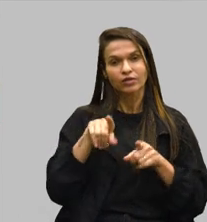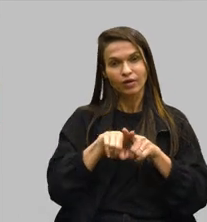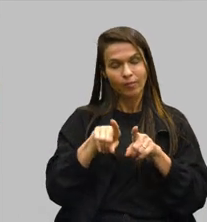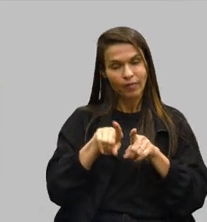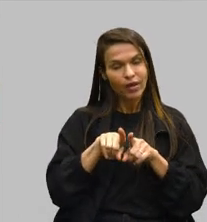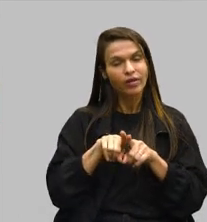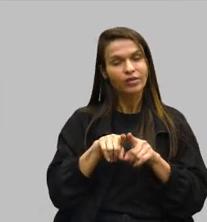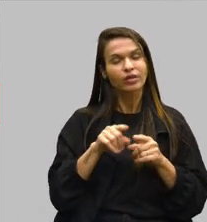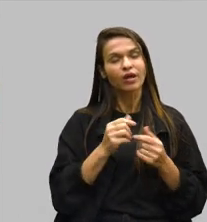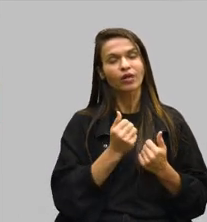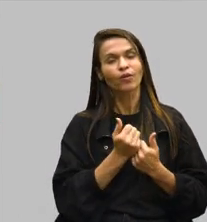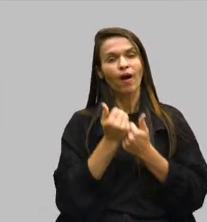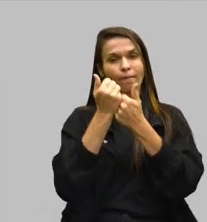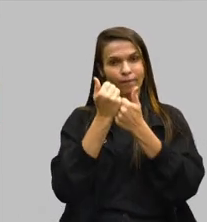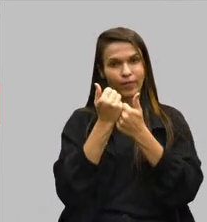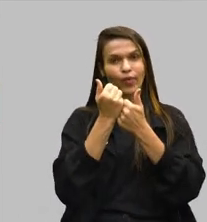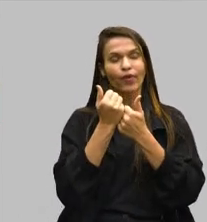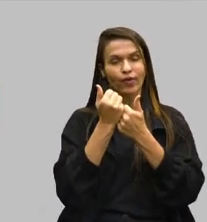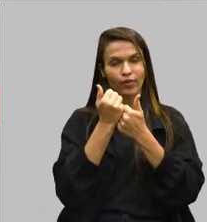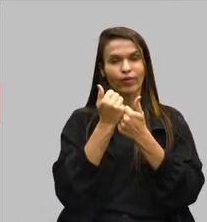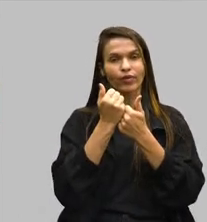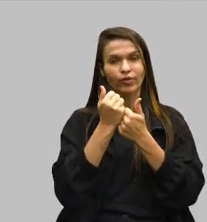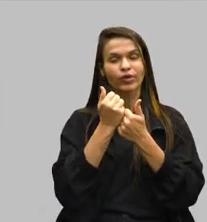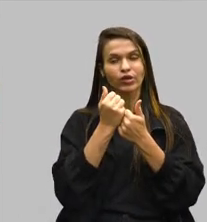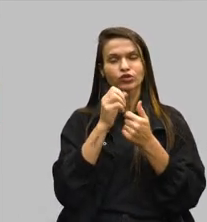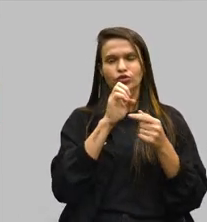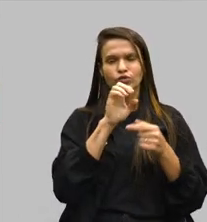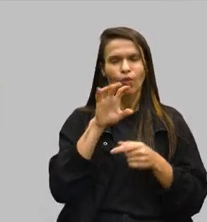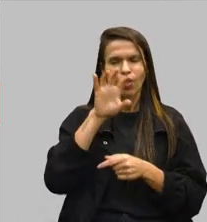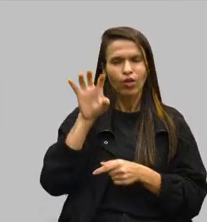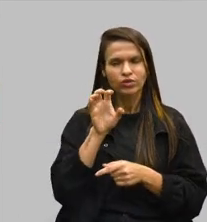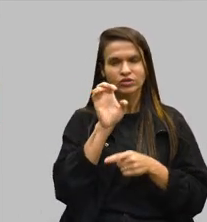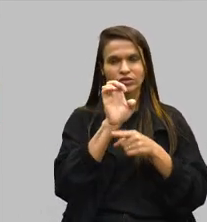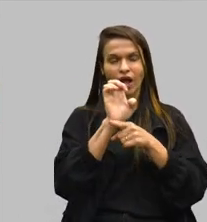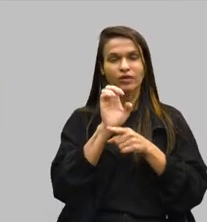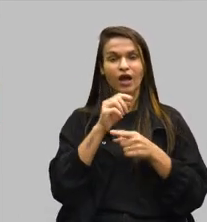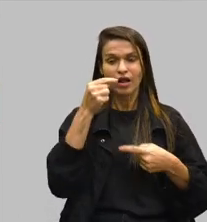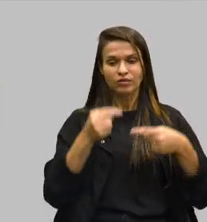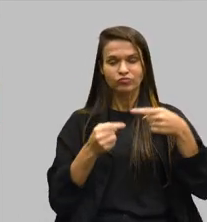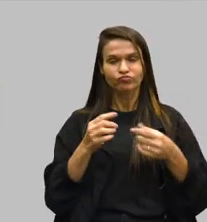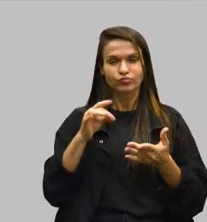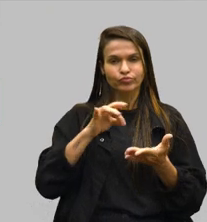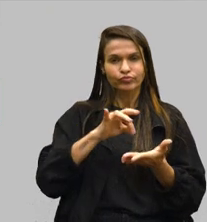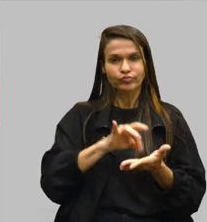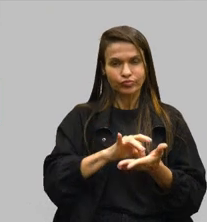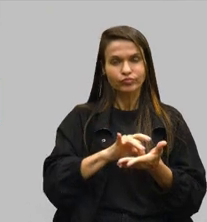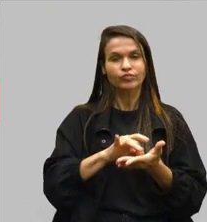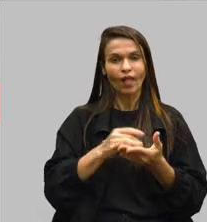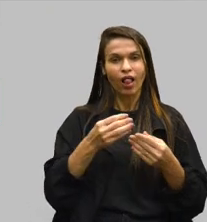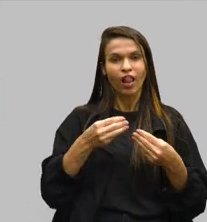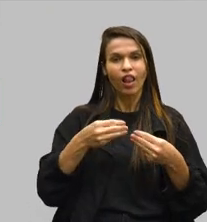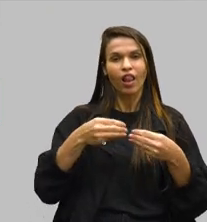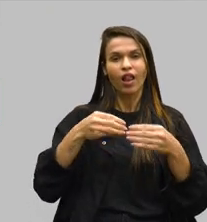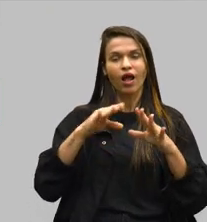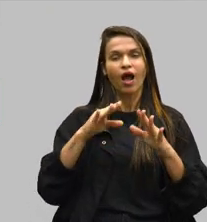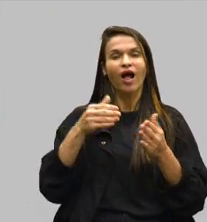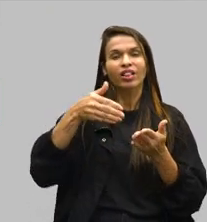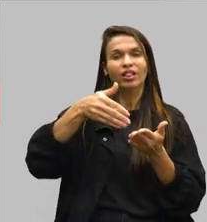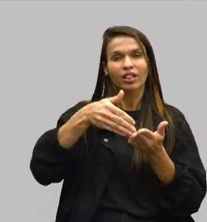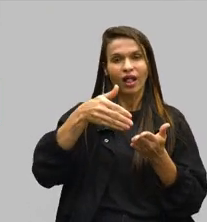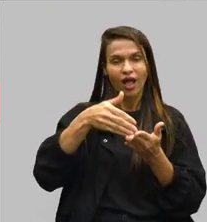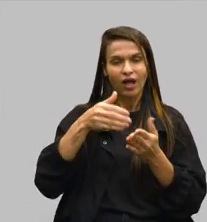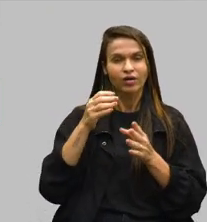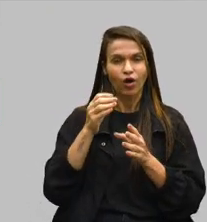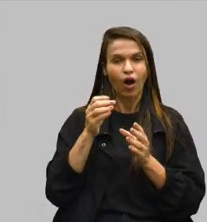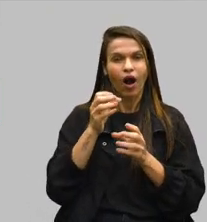têm dado todo o apoio em nosso todo o estado para que essas políticas sejam efetivadas e levadas até a ponta